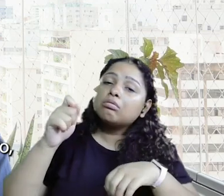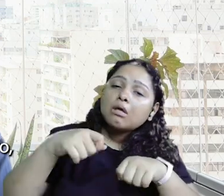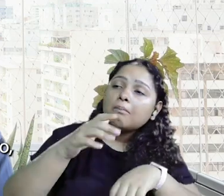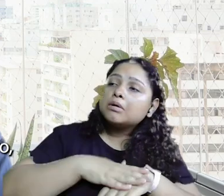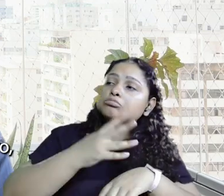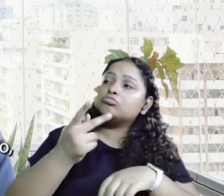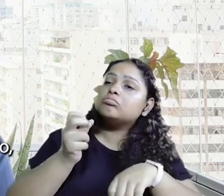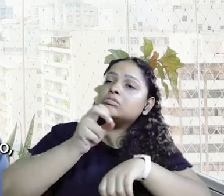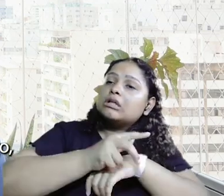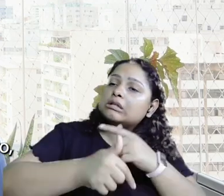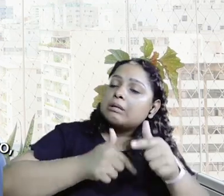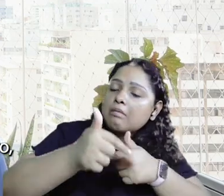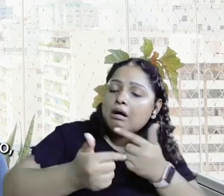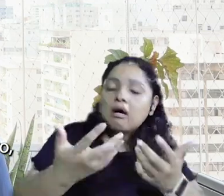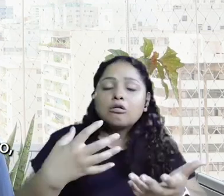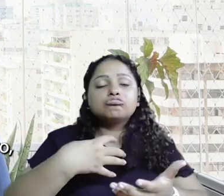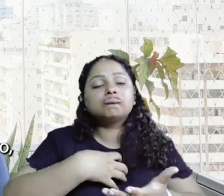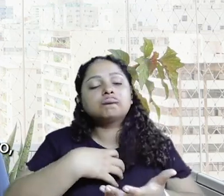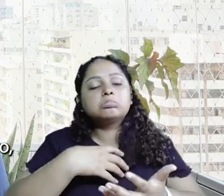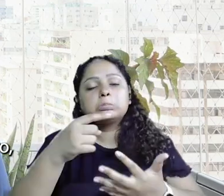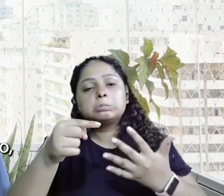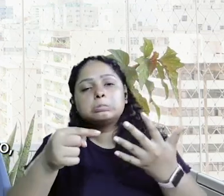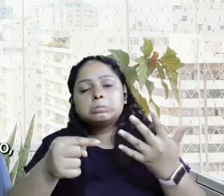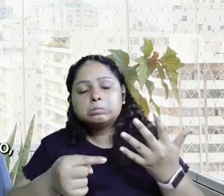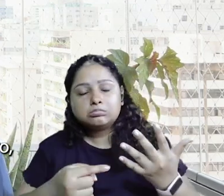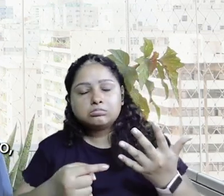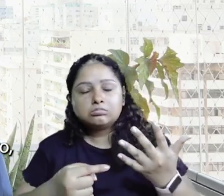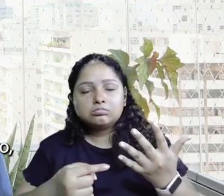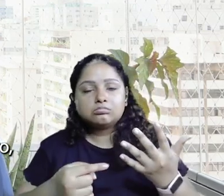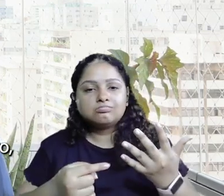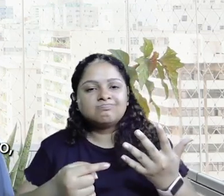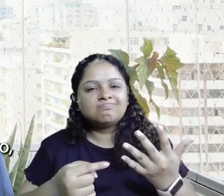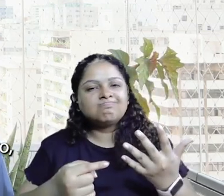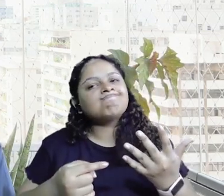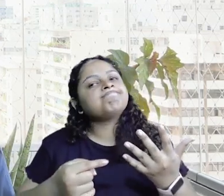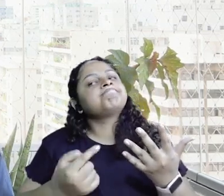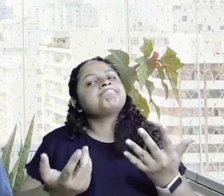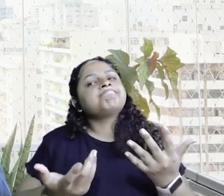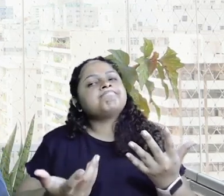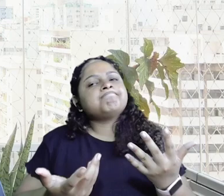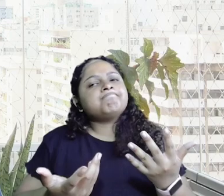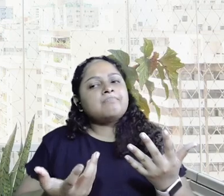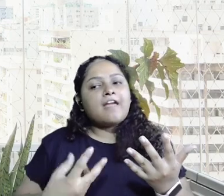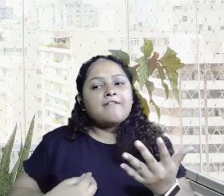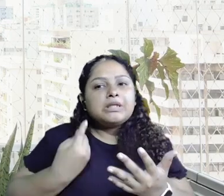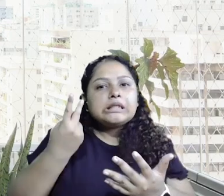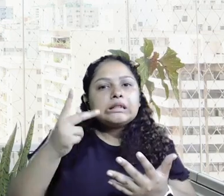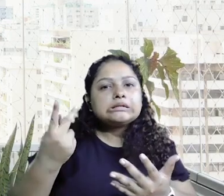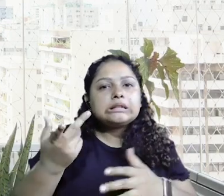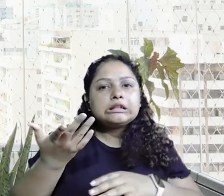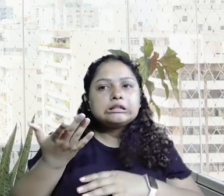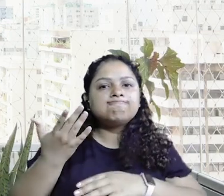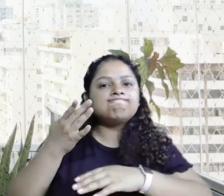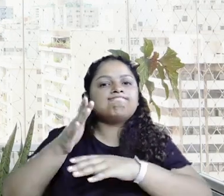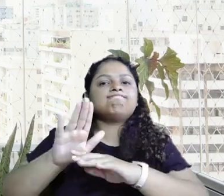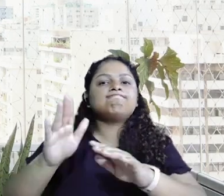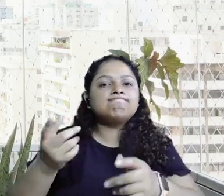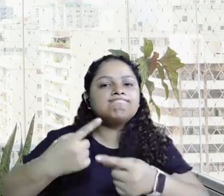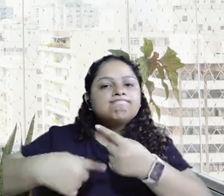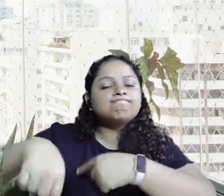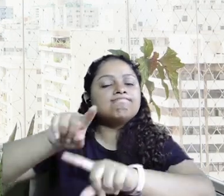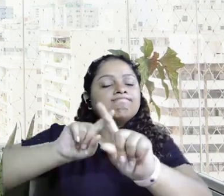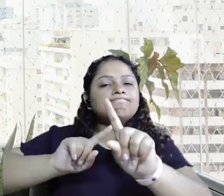falando sobre possibilidades de futuro, novas formas de trabalho, causa uma diferença na vida dele,